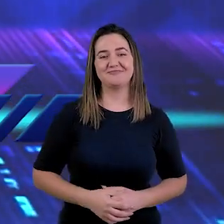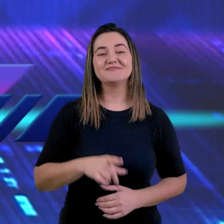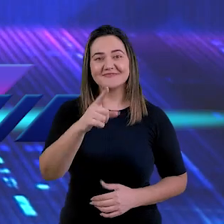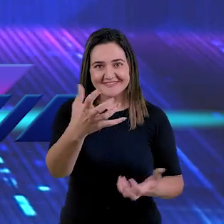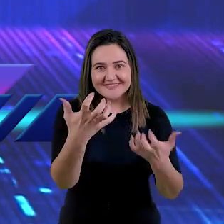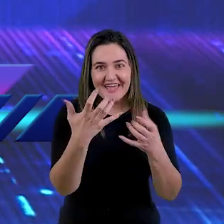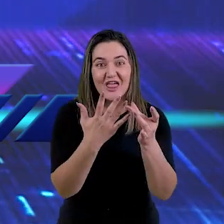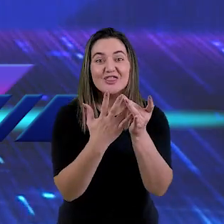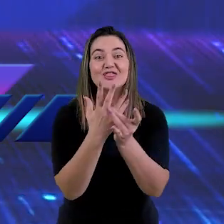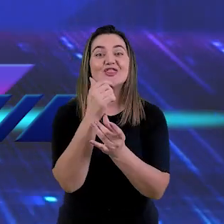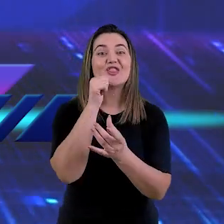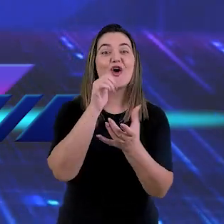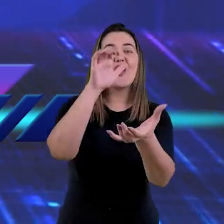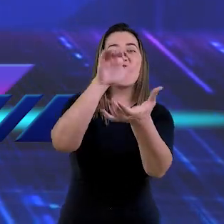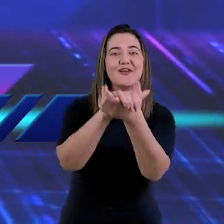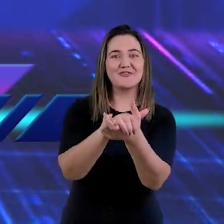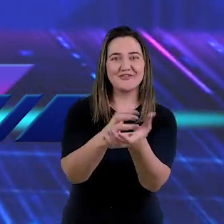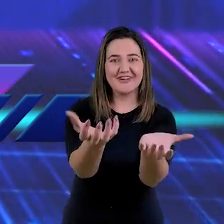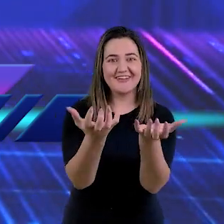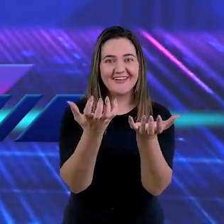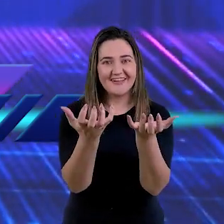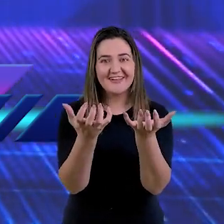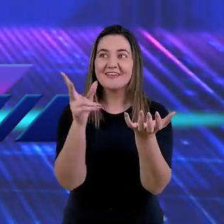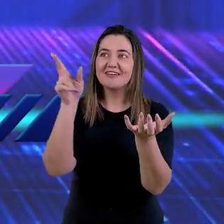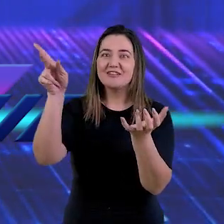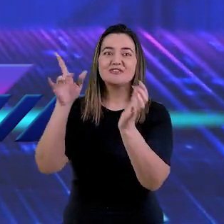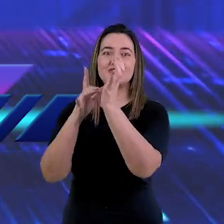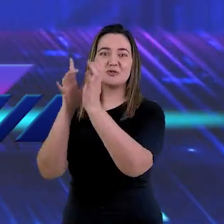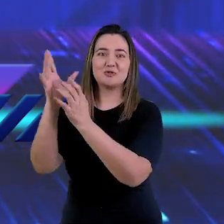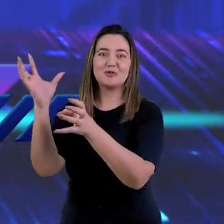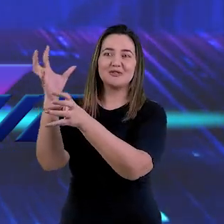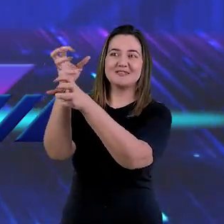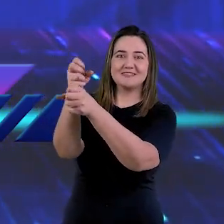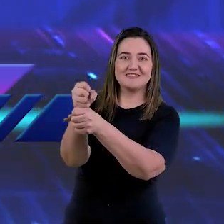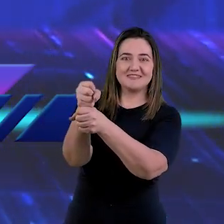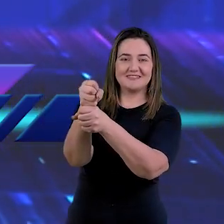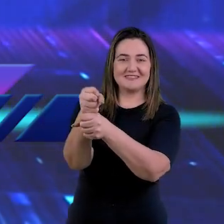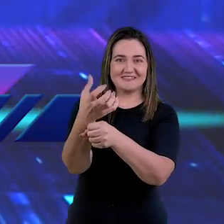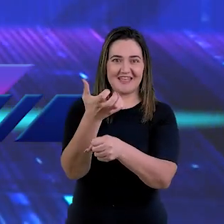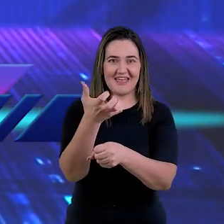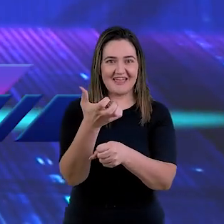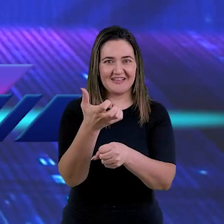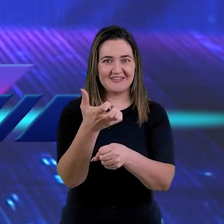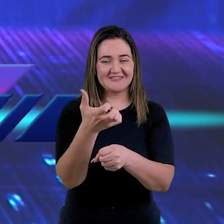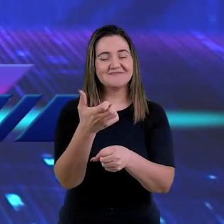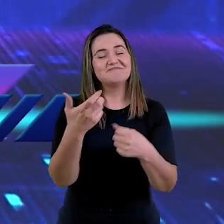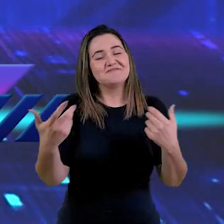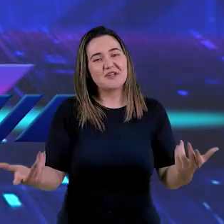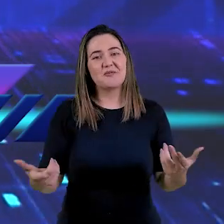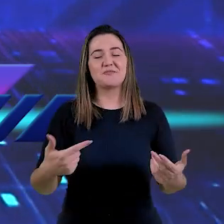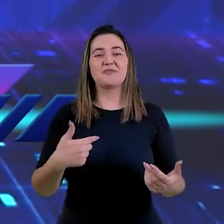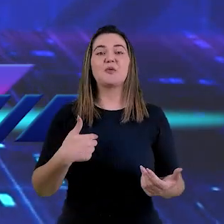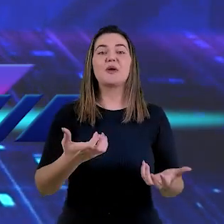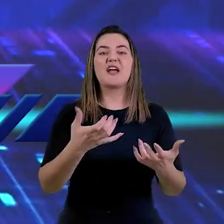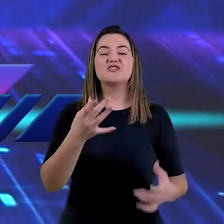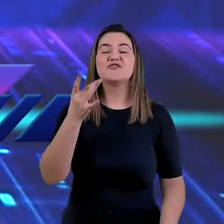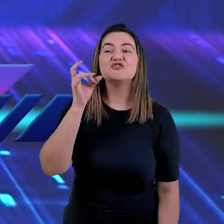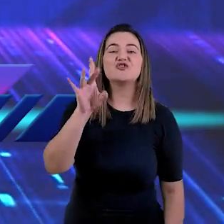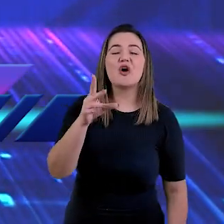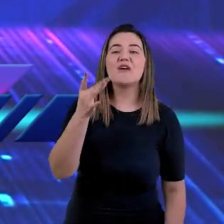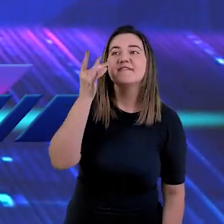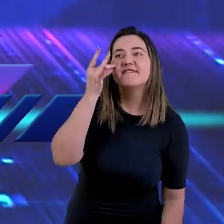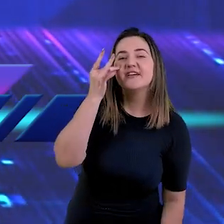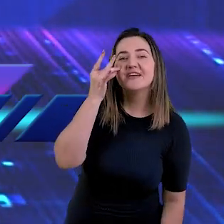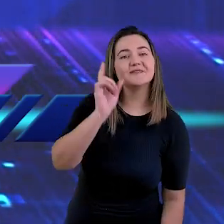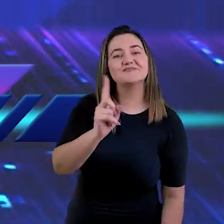para ser a noiva desta festa de casamento. Você não está sendo convidado para